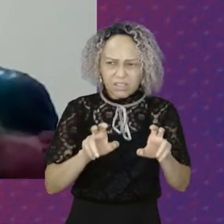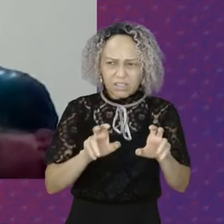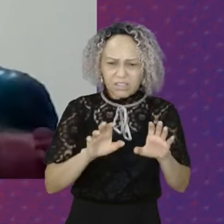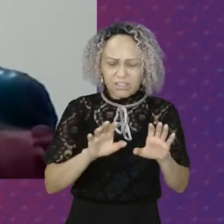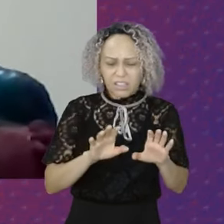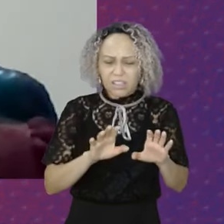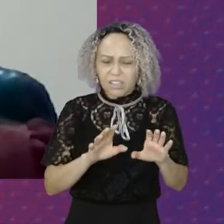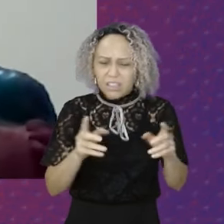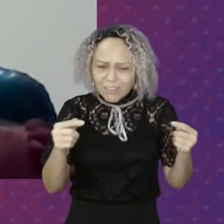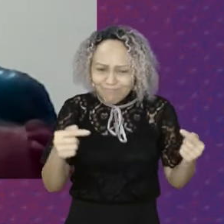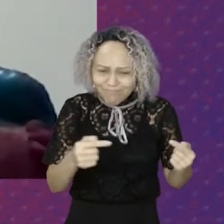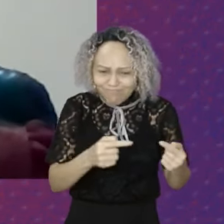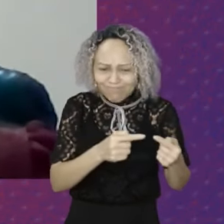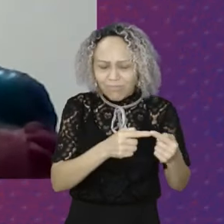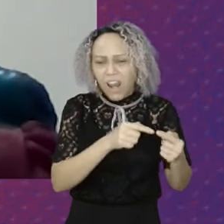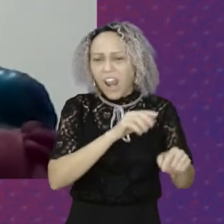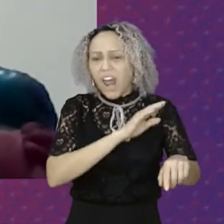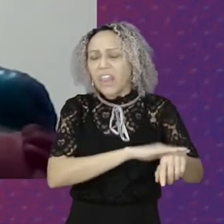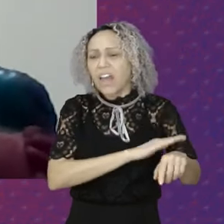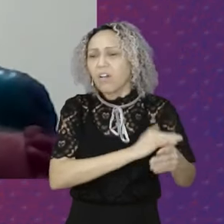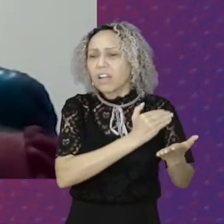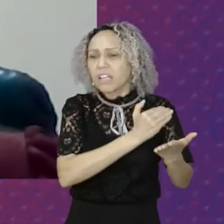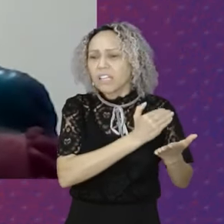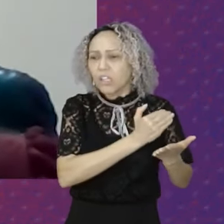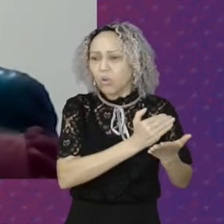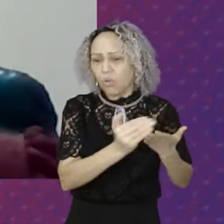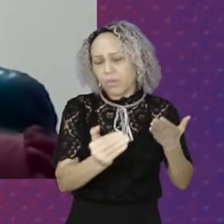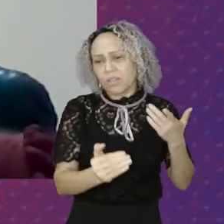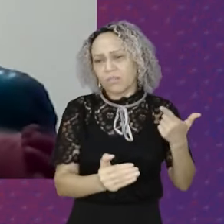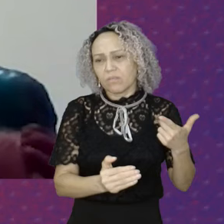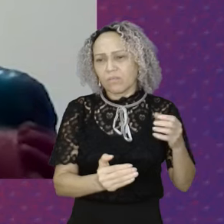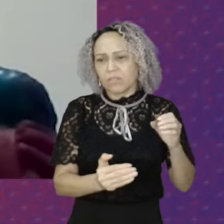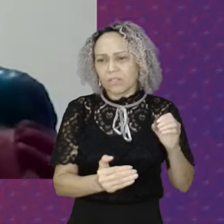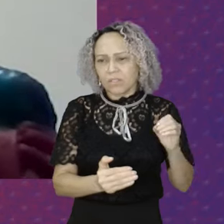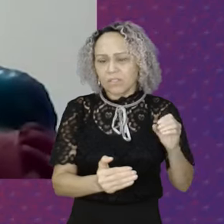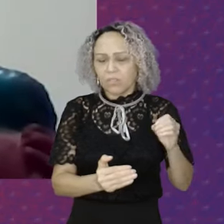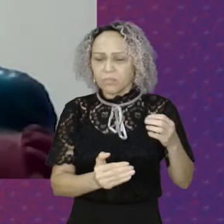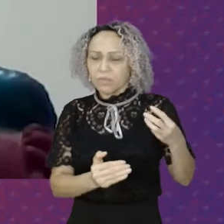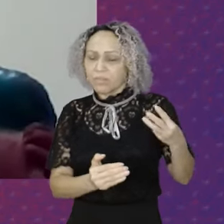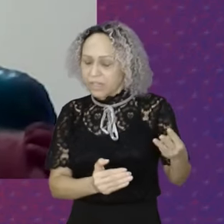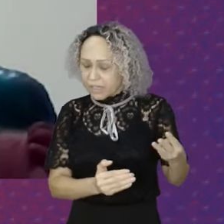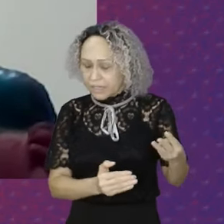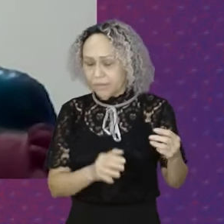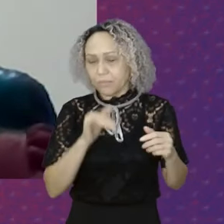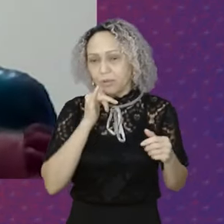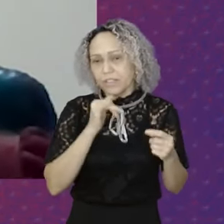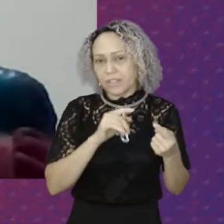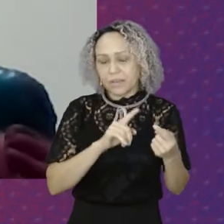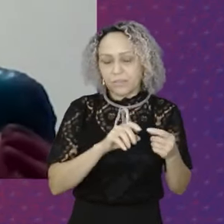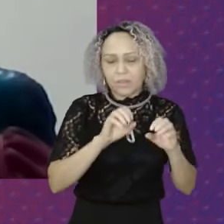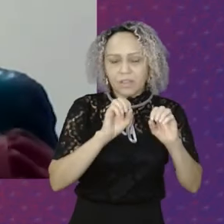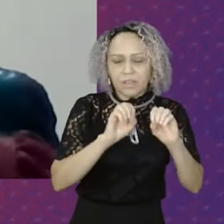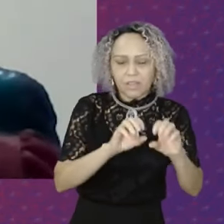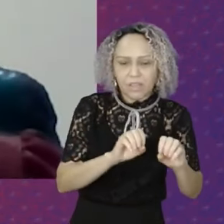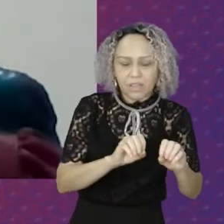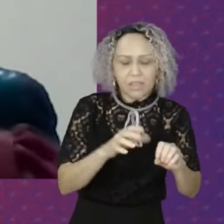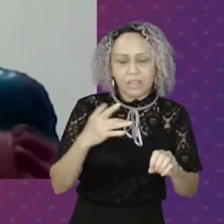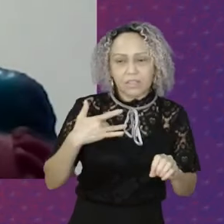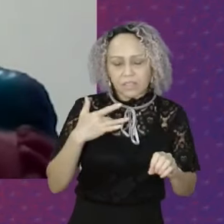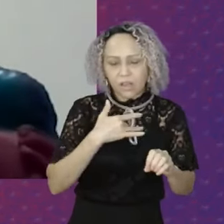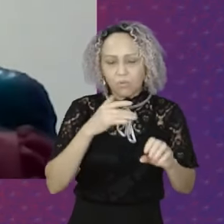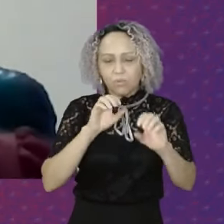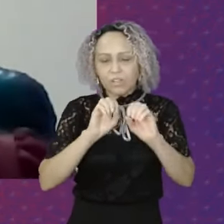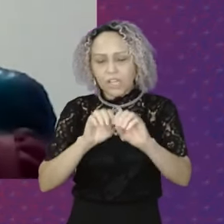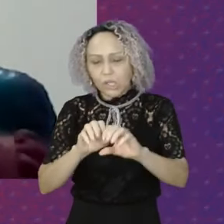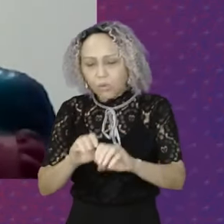Nascedor Essa Interligação Com os serviços De saúde De educação Então Hoje nós temos